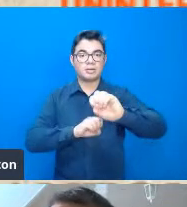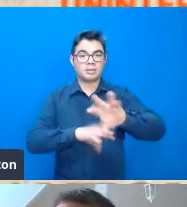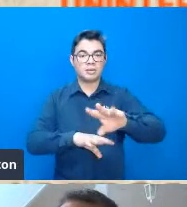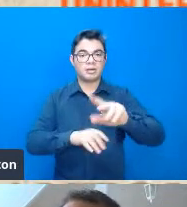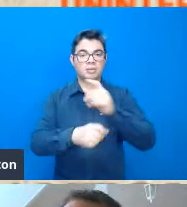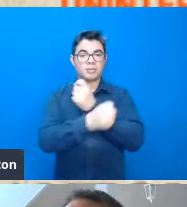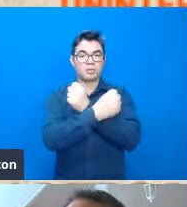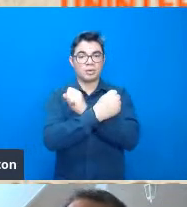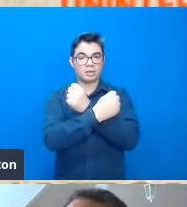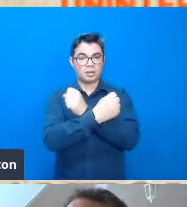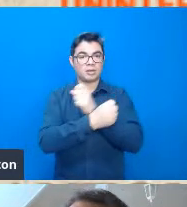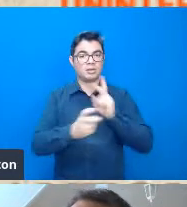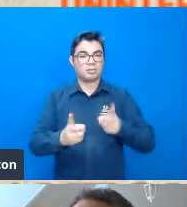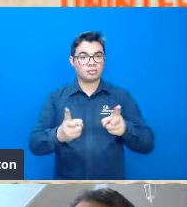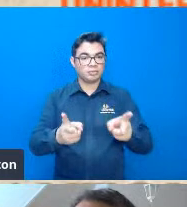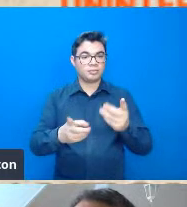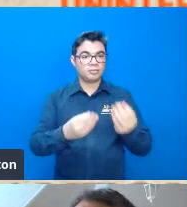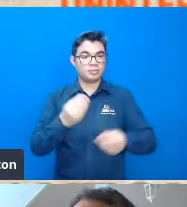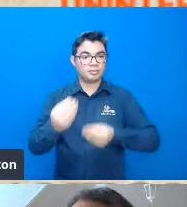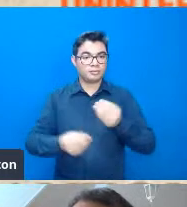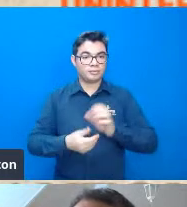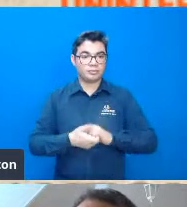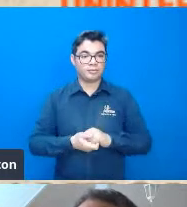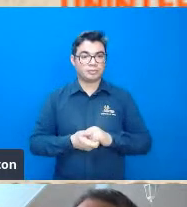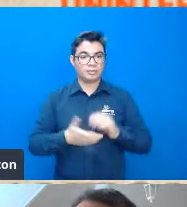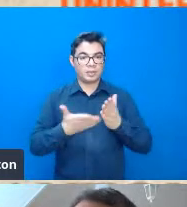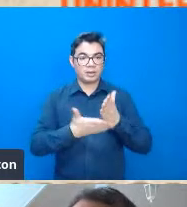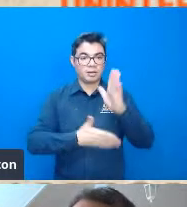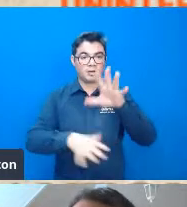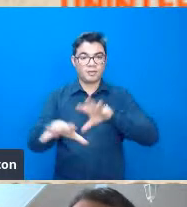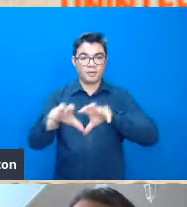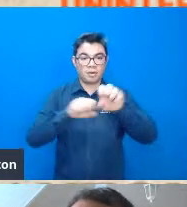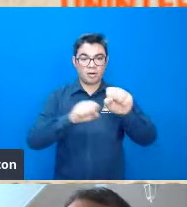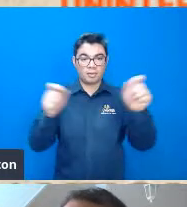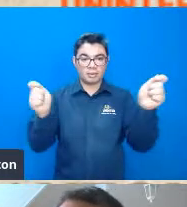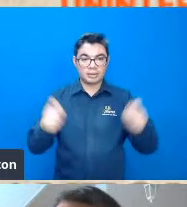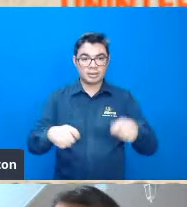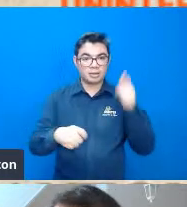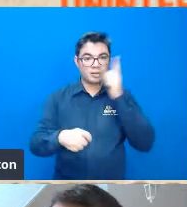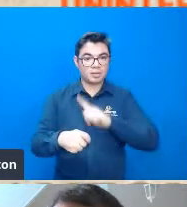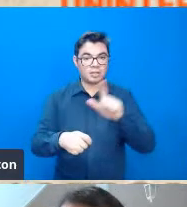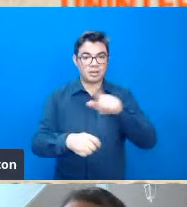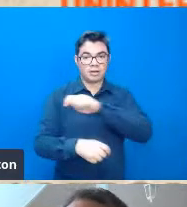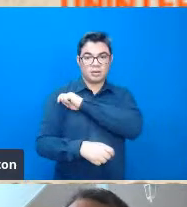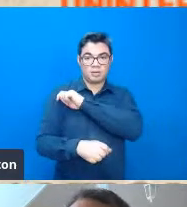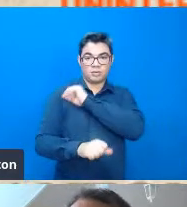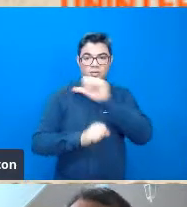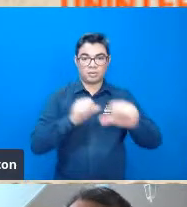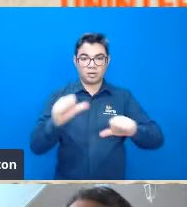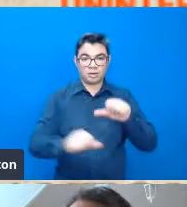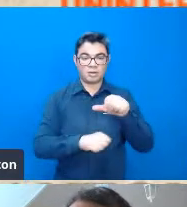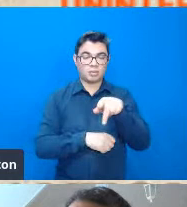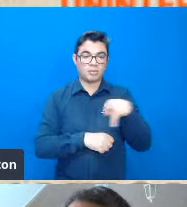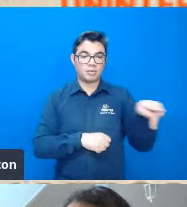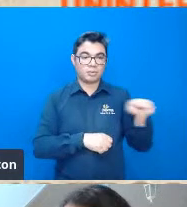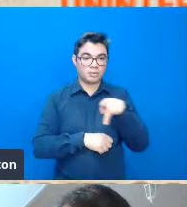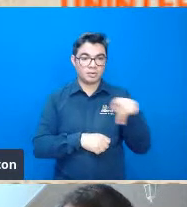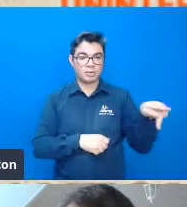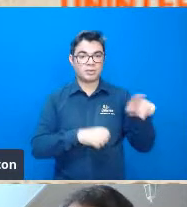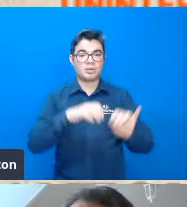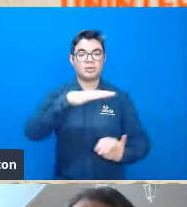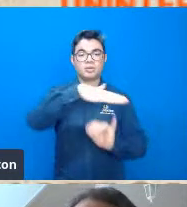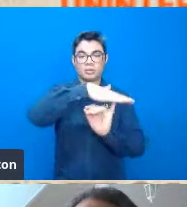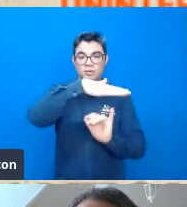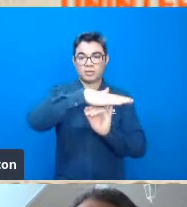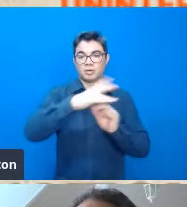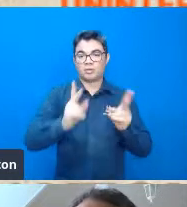na PUC então ele passa assim que ele se forma ele passa de aluno para professor na mesma instituição apenas